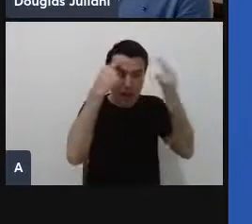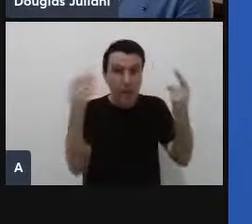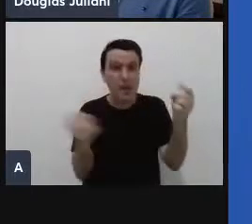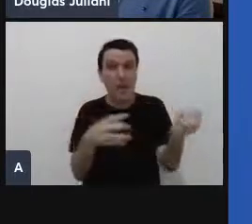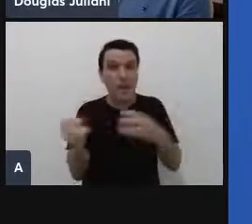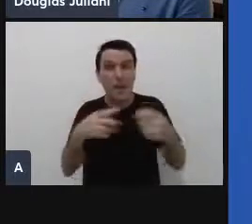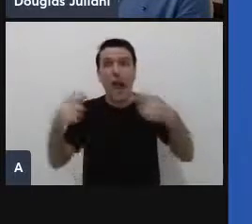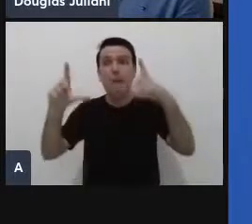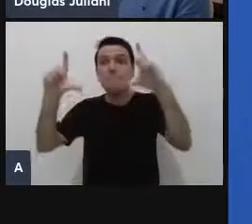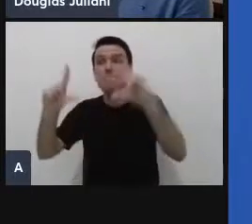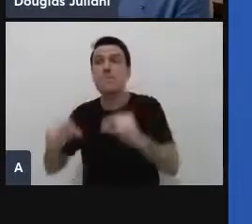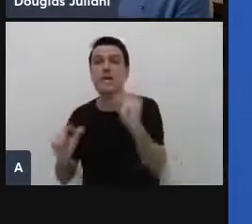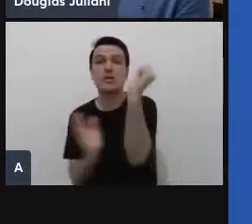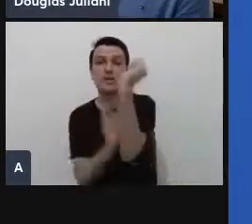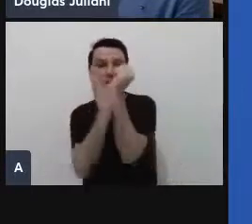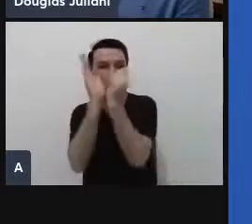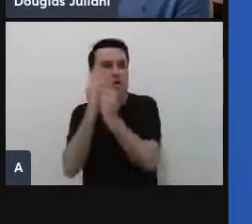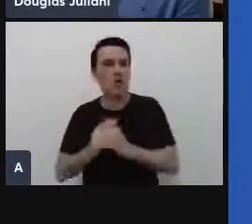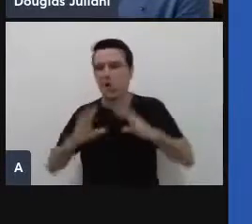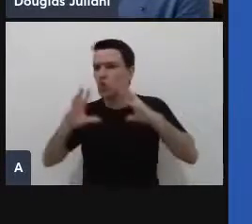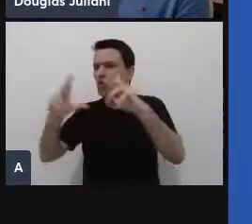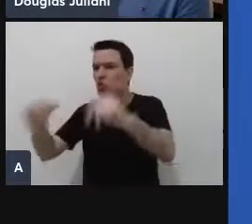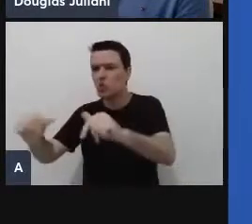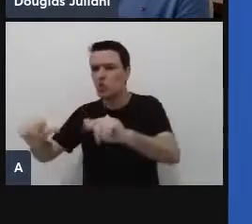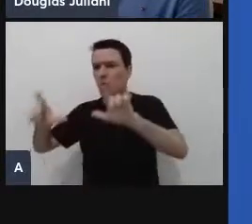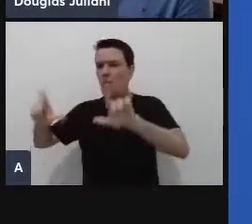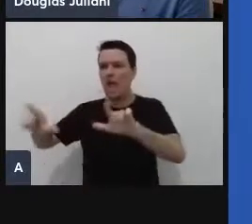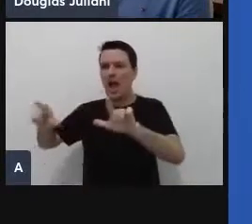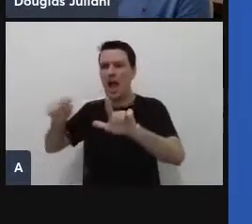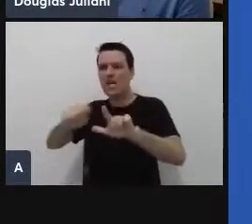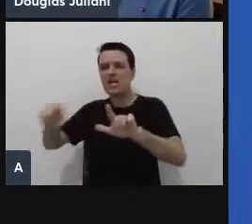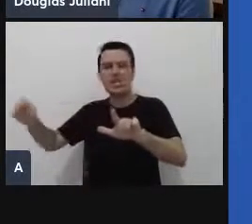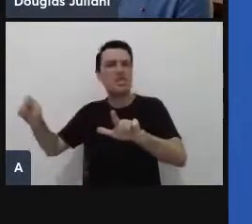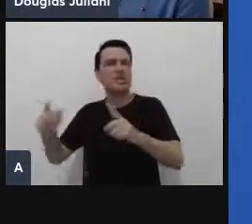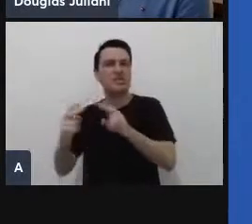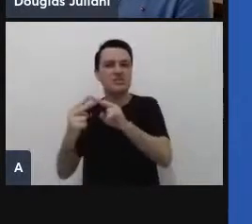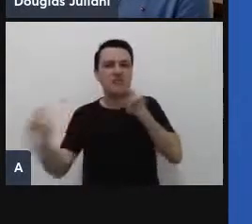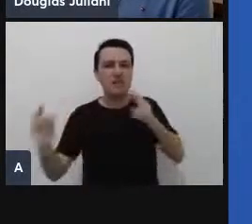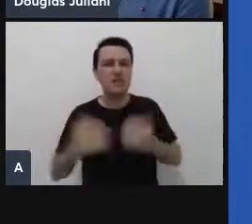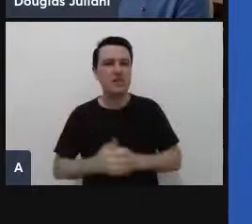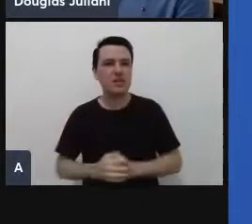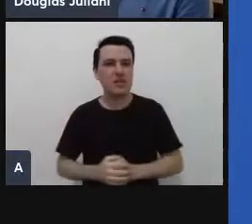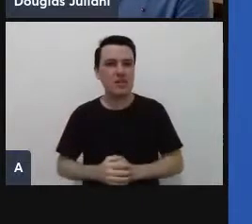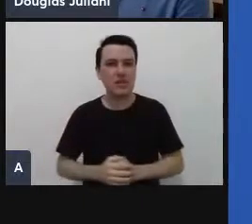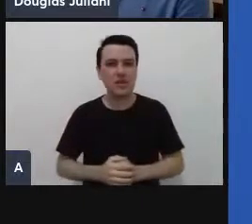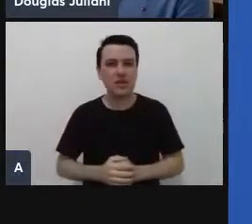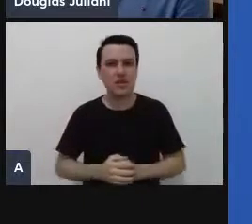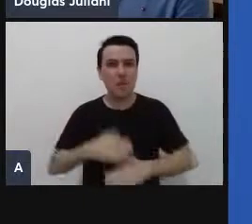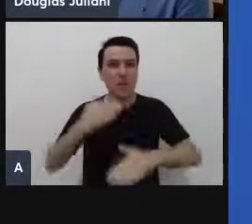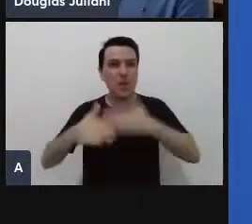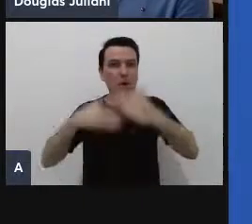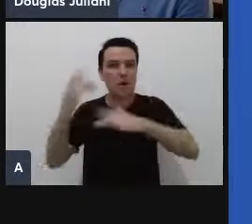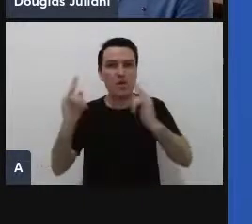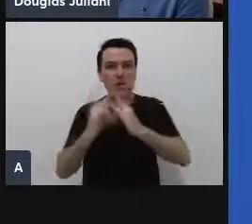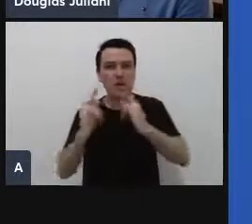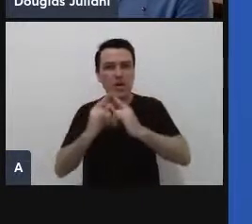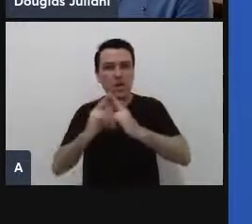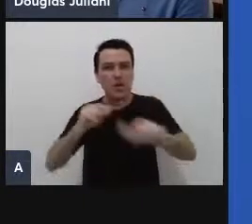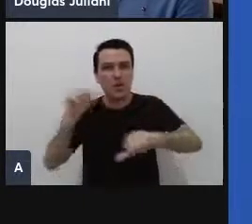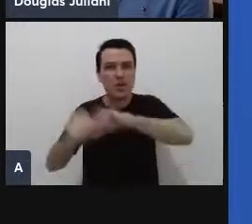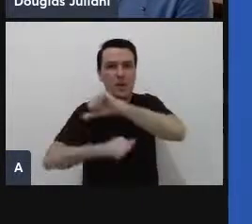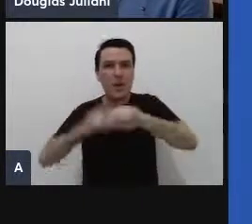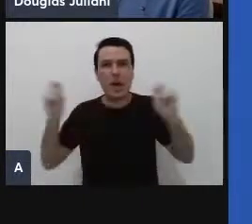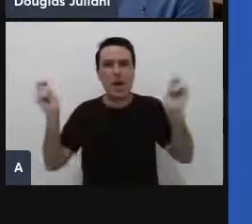digitais Vinícius um processo institucionalizado de transformação de capacidades em valor legal